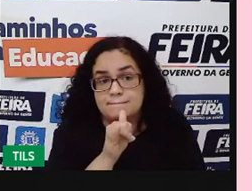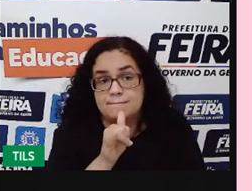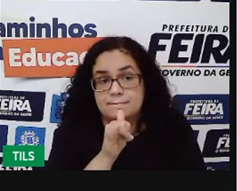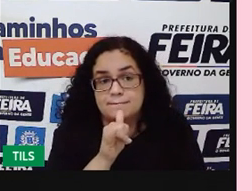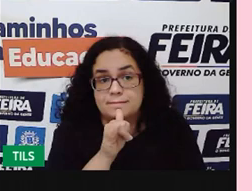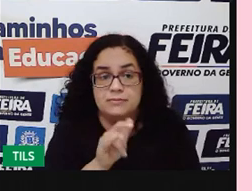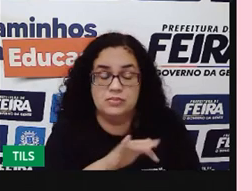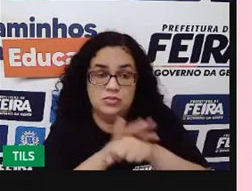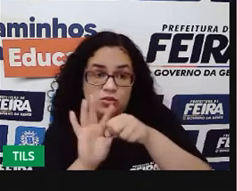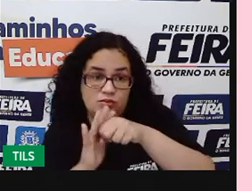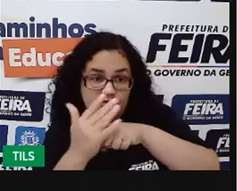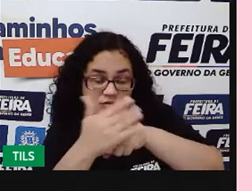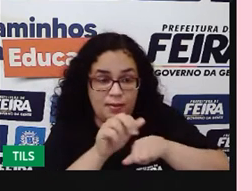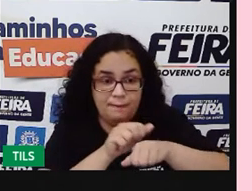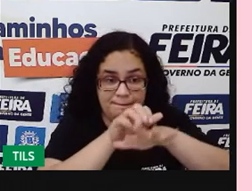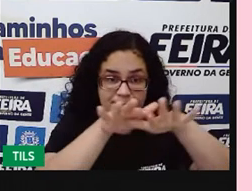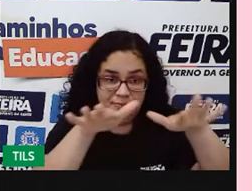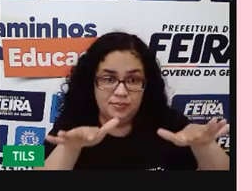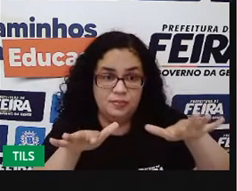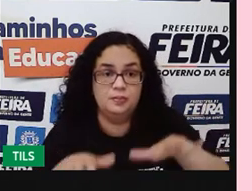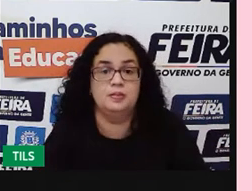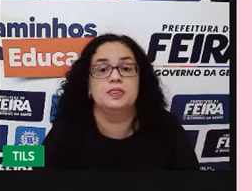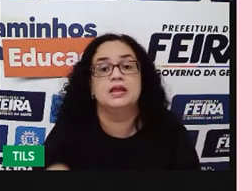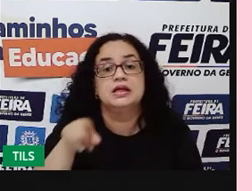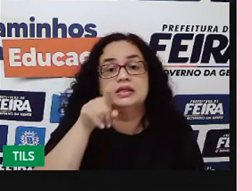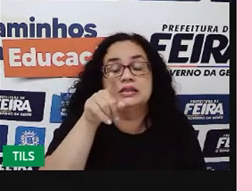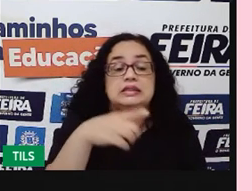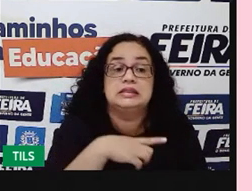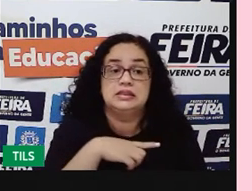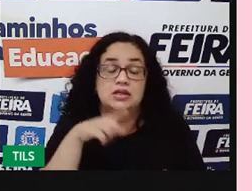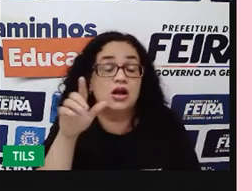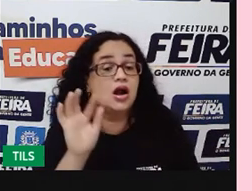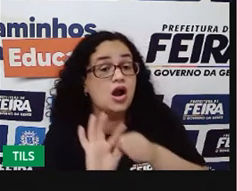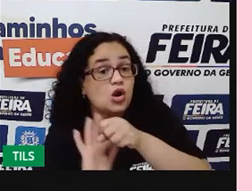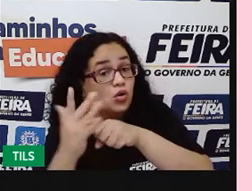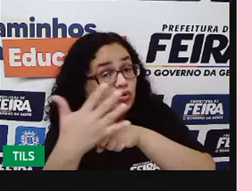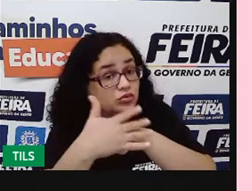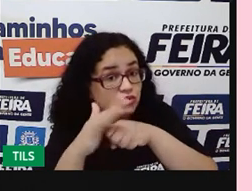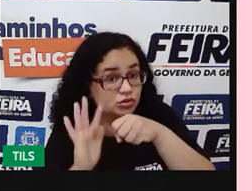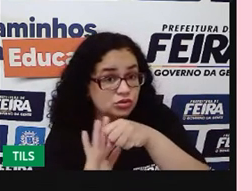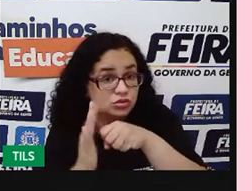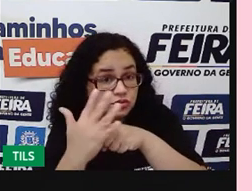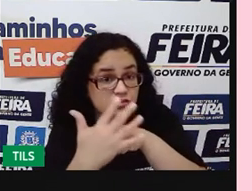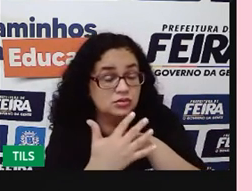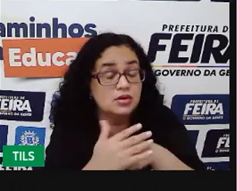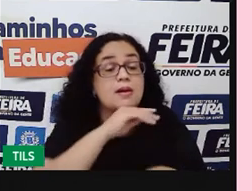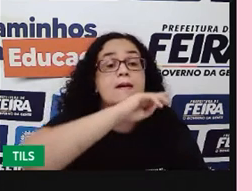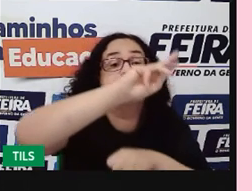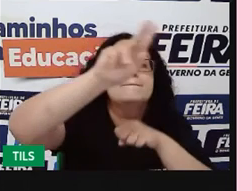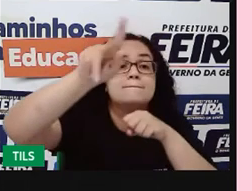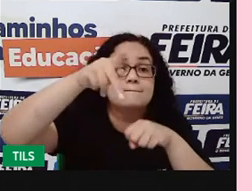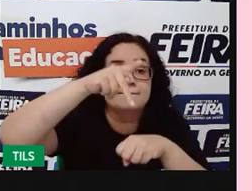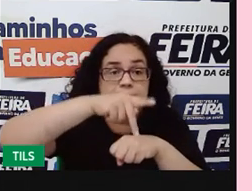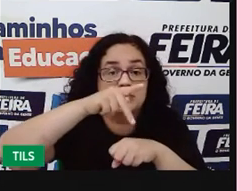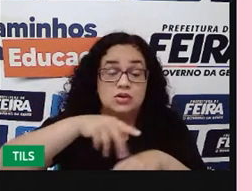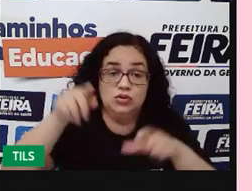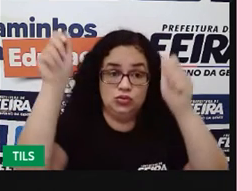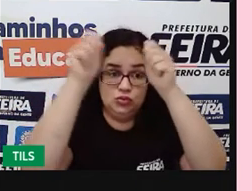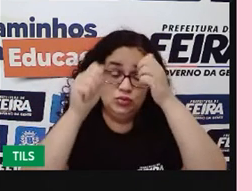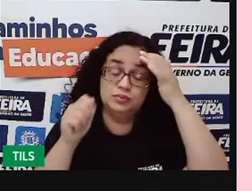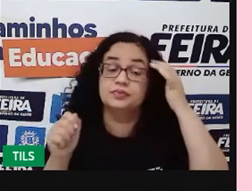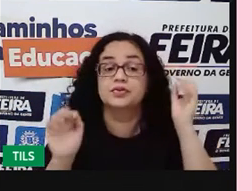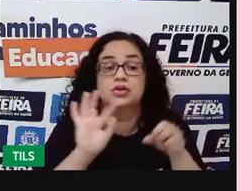pandemia. E aí, a gente traz, né, a COVID-19, o país, né, o painel do